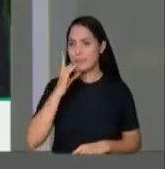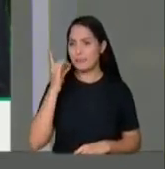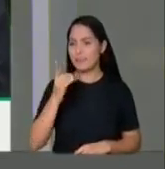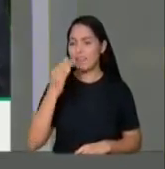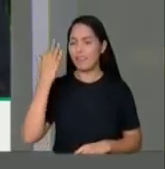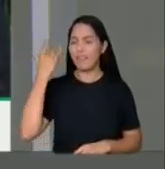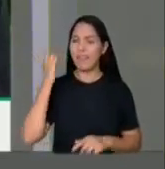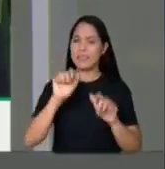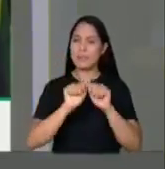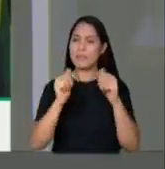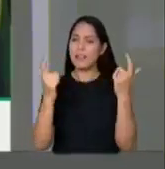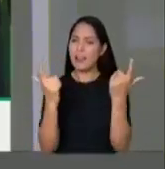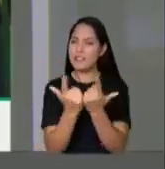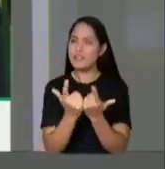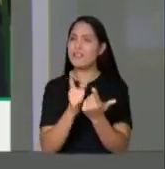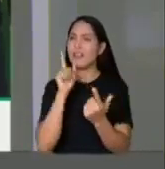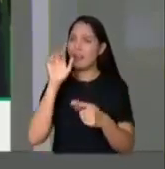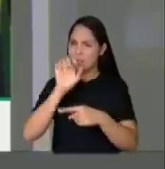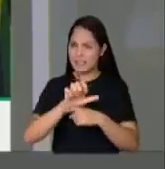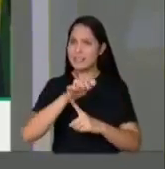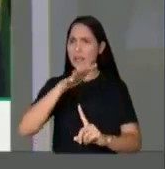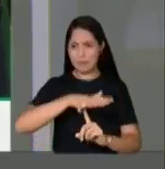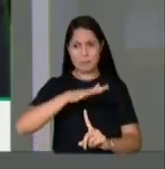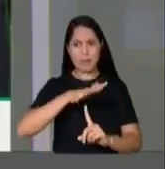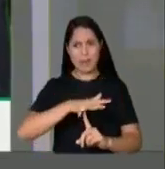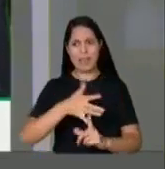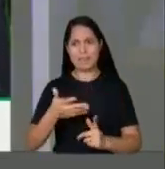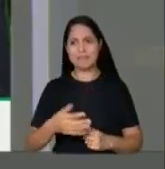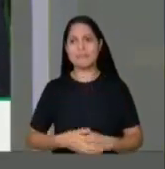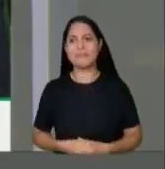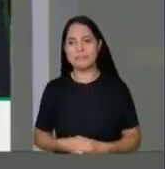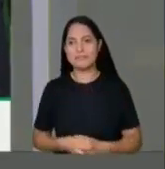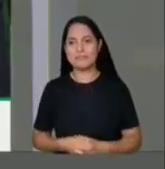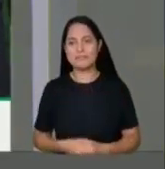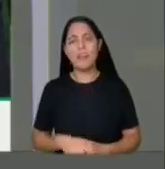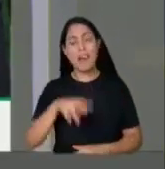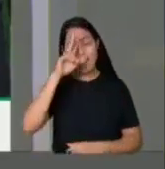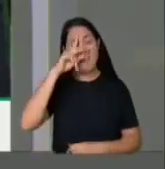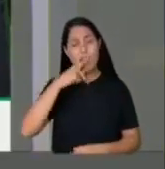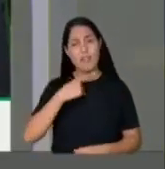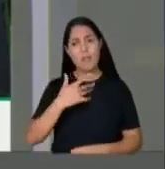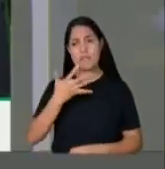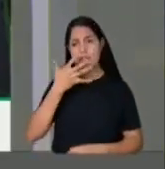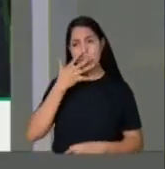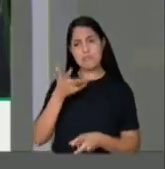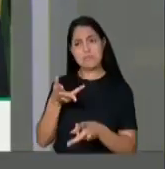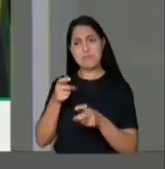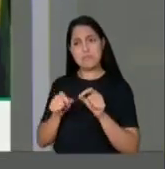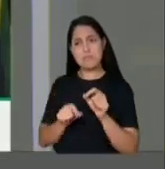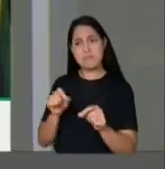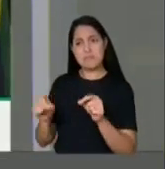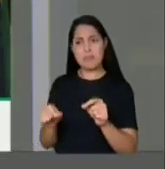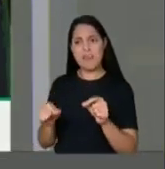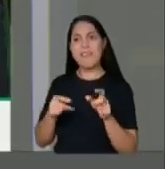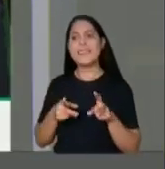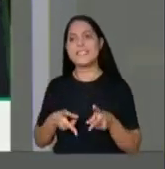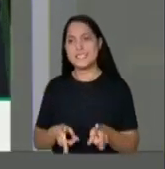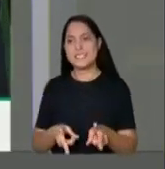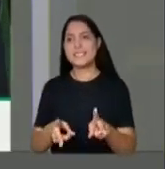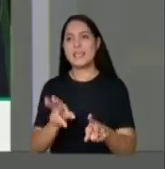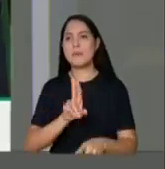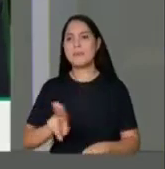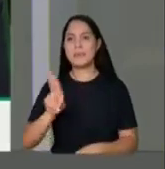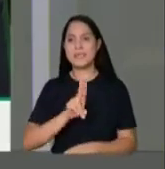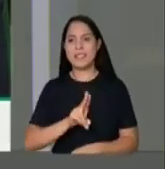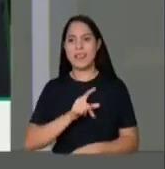Pará. Meu primeiro mandato, acho que era o quarto ou quinto dele, e eu reparava que ele sempre usava na